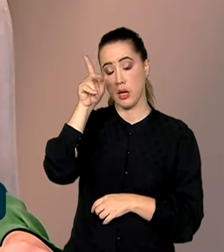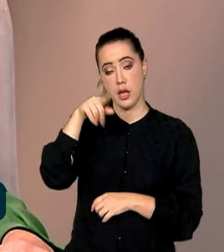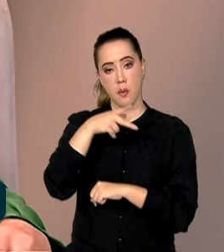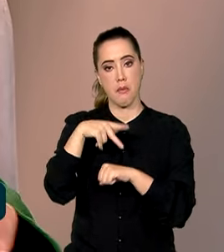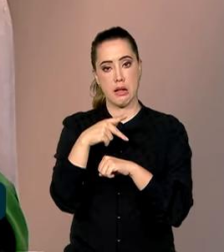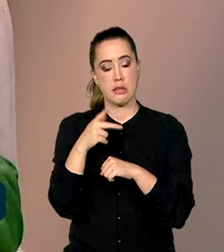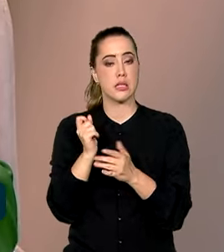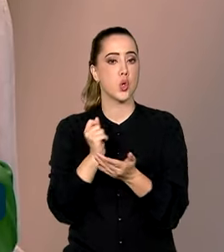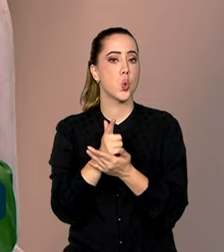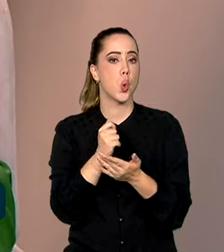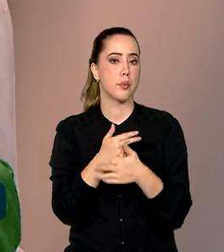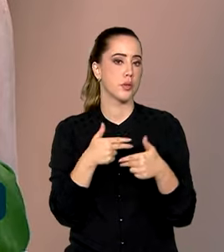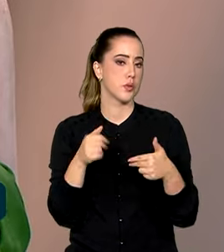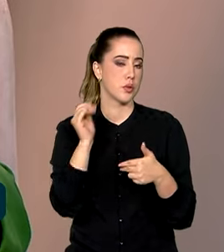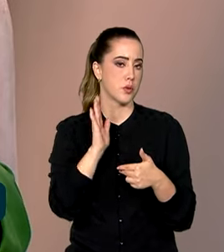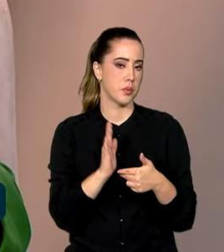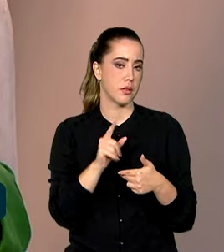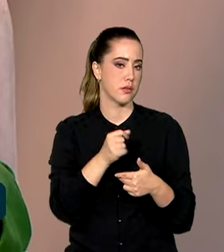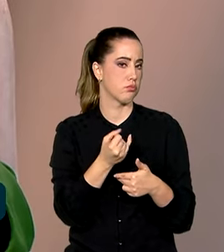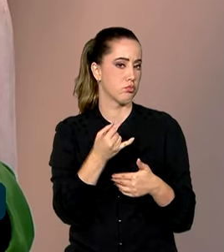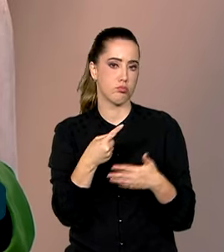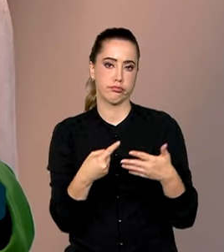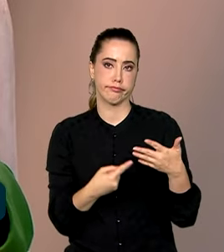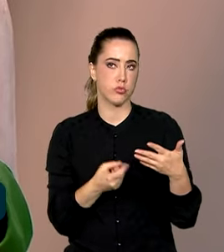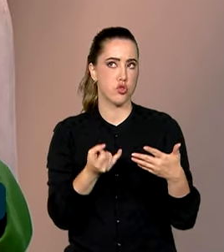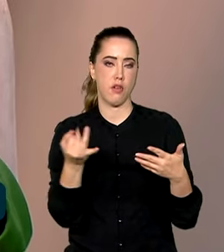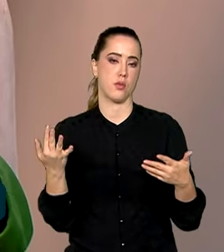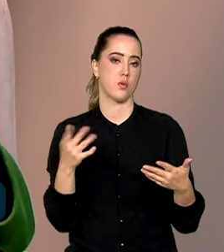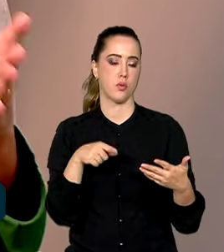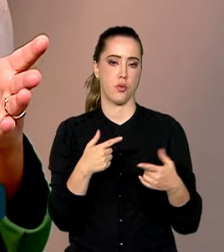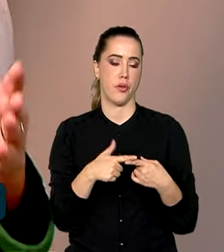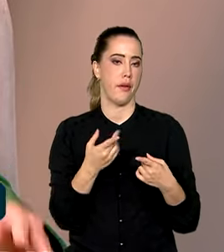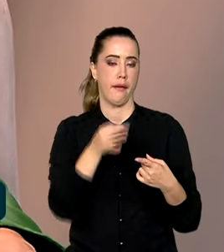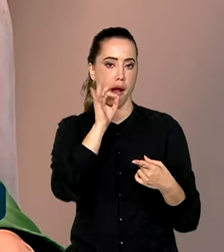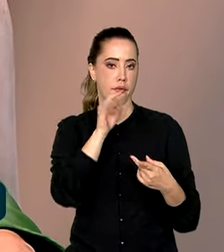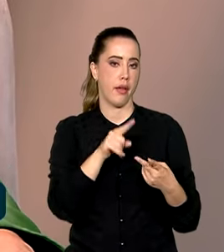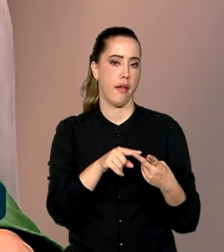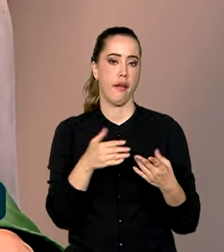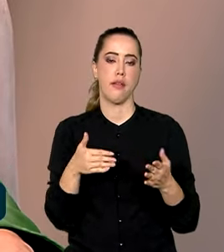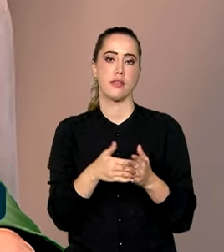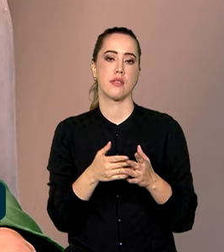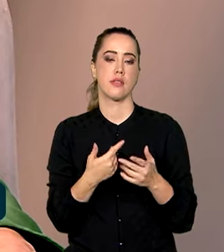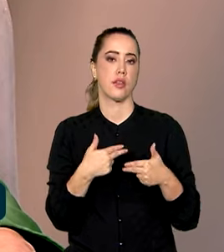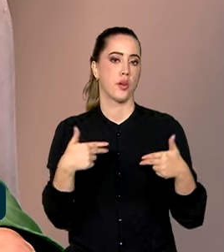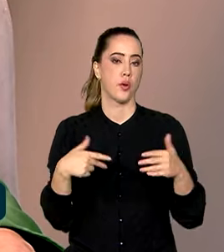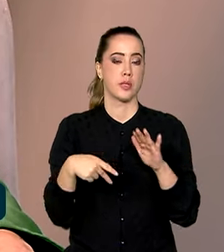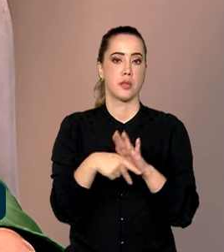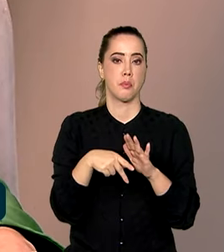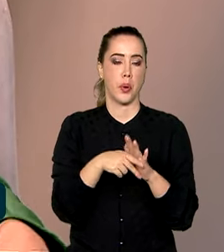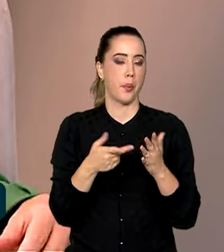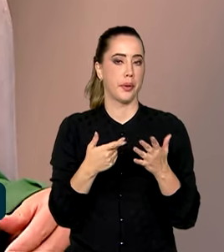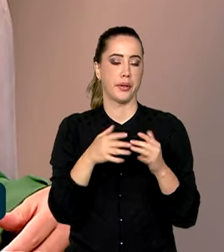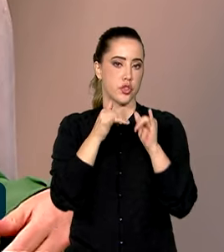país que absorve uma gama ampla de produtos brasileiros, desde café até máquinas elétricas, por